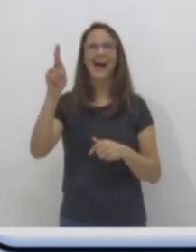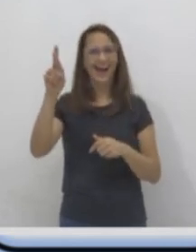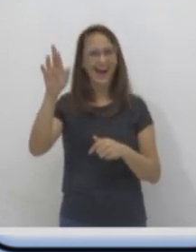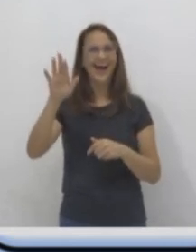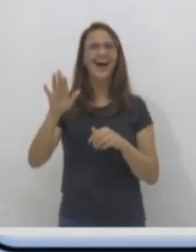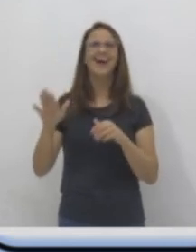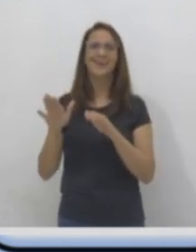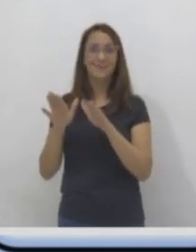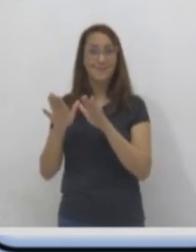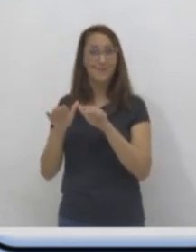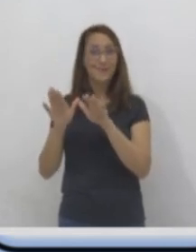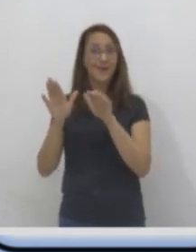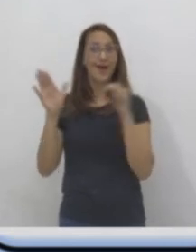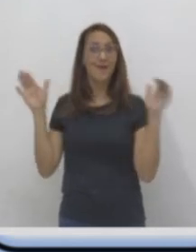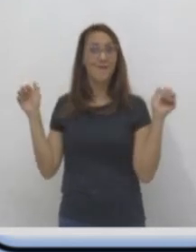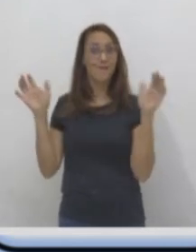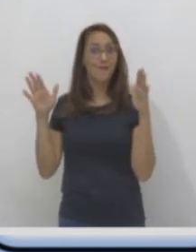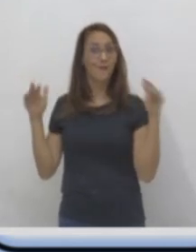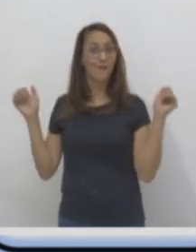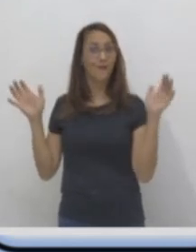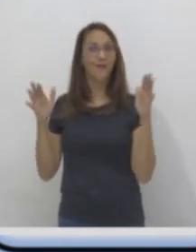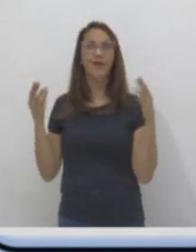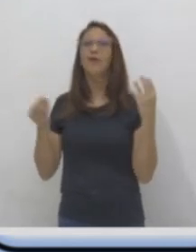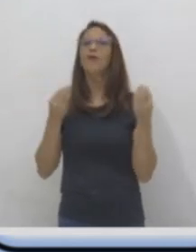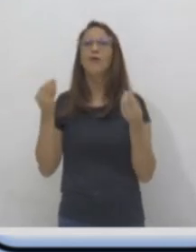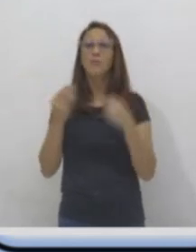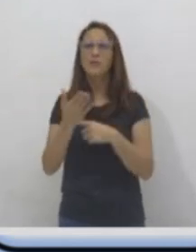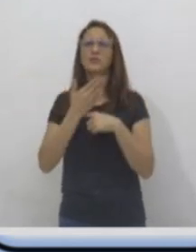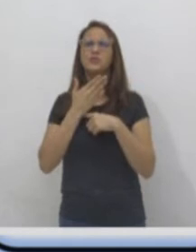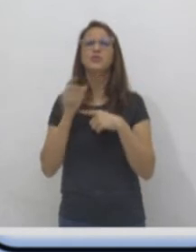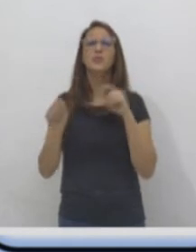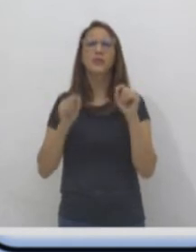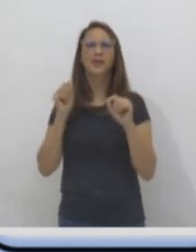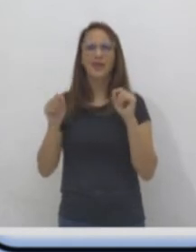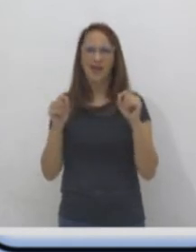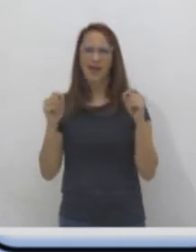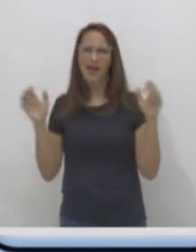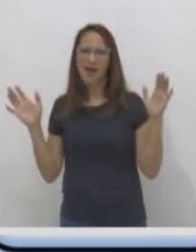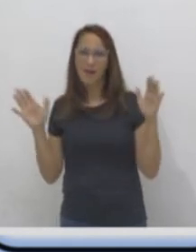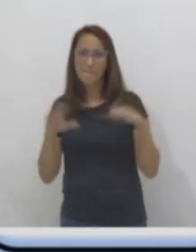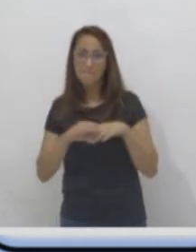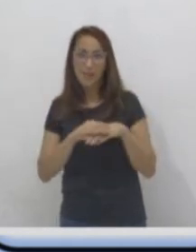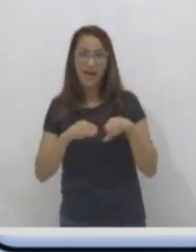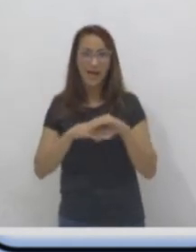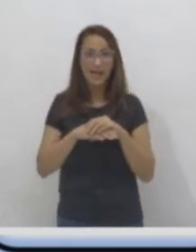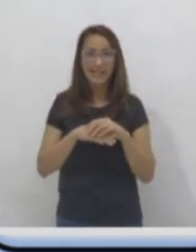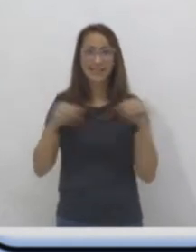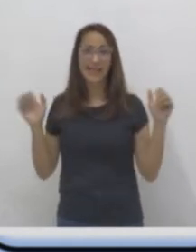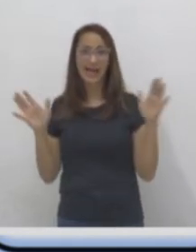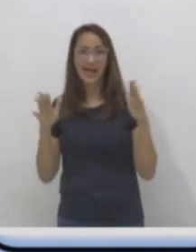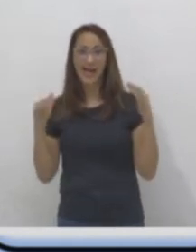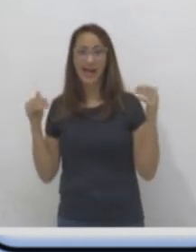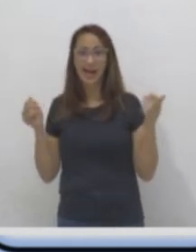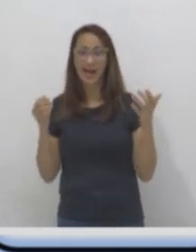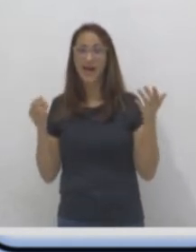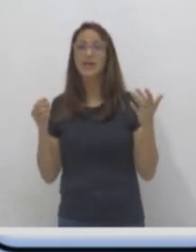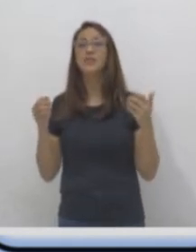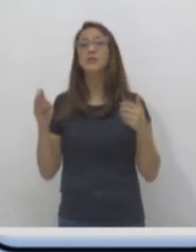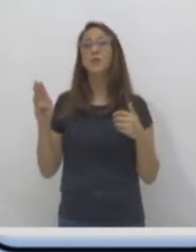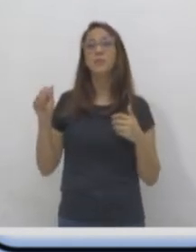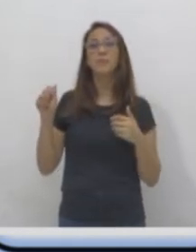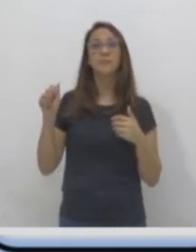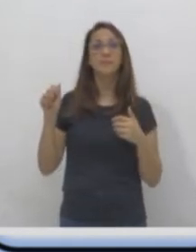com a ajuda de quê? Das patas, das asas ou das barbatanas? Claro, né? Óbvio, muito fácil essa.